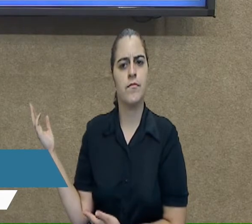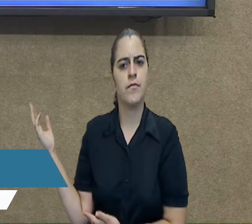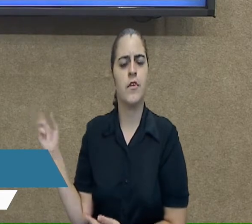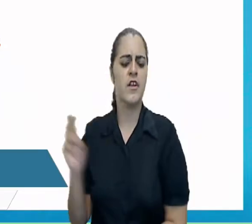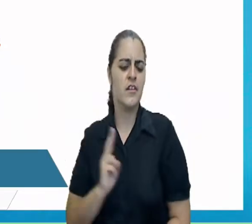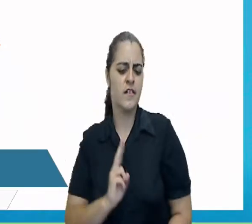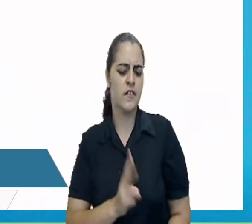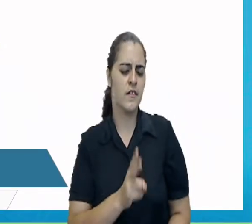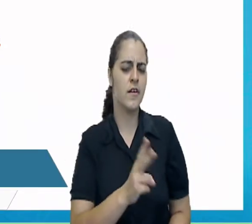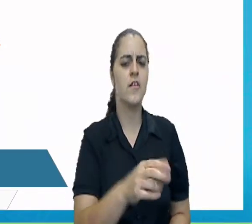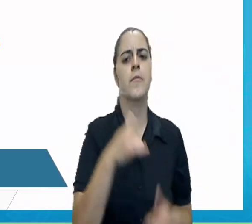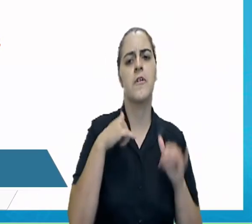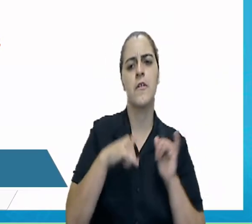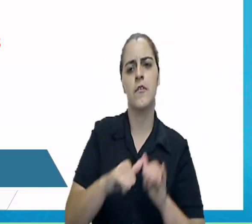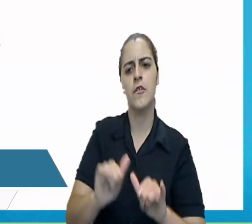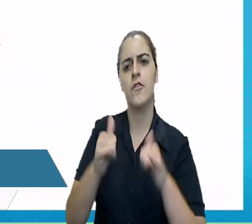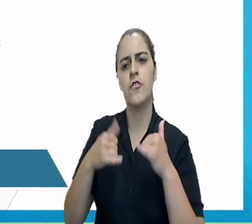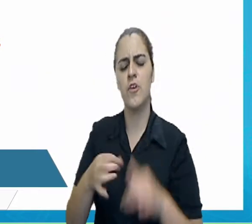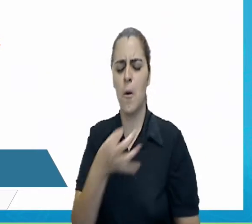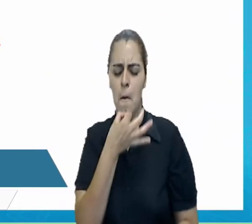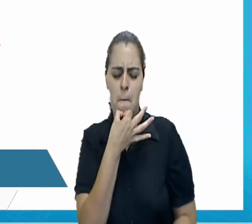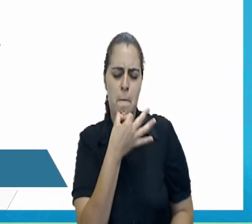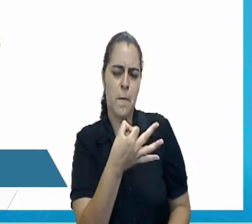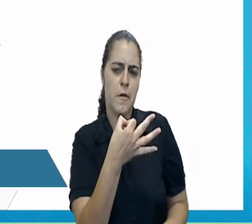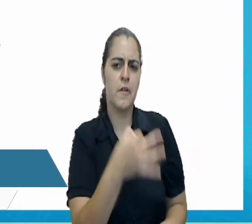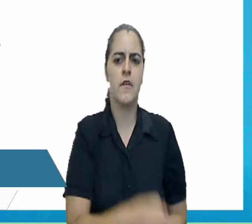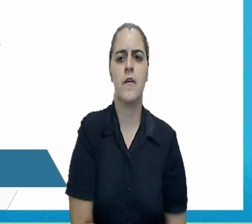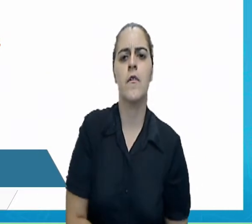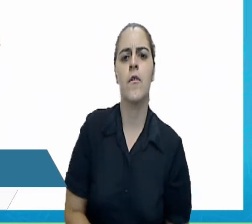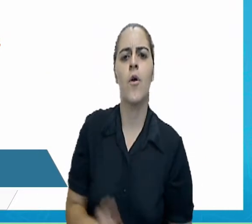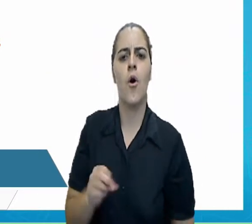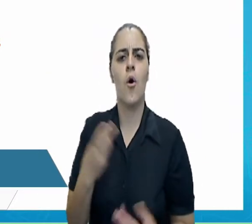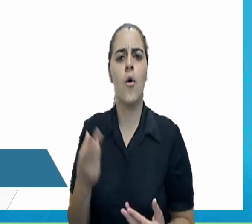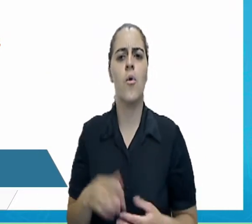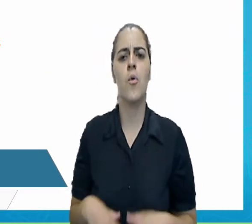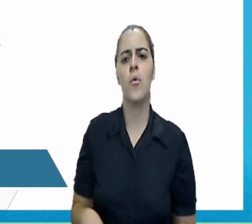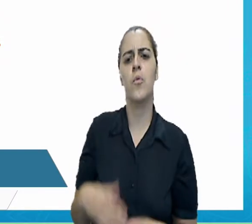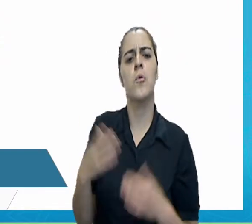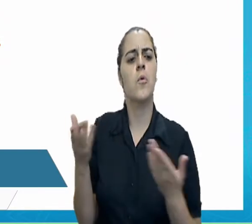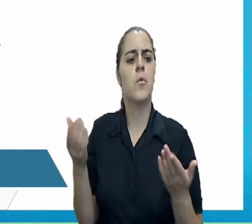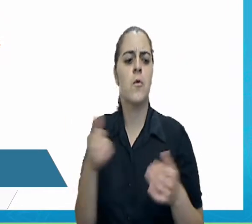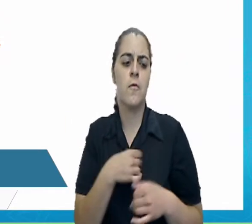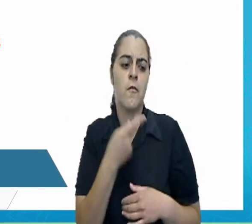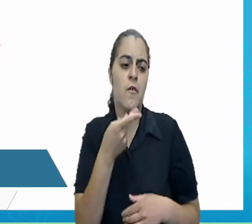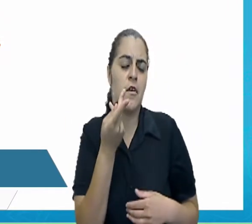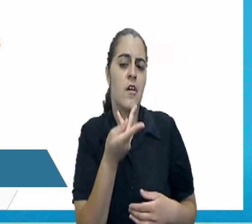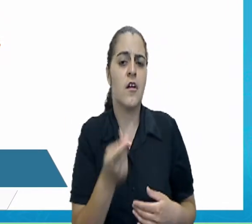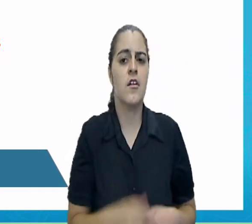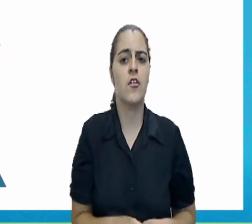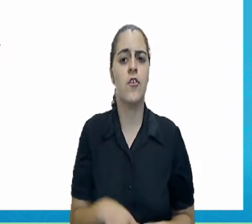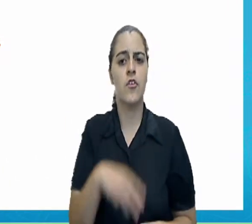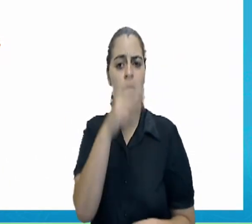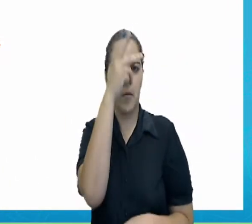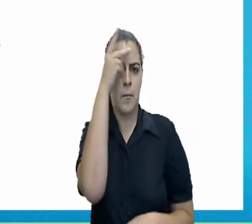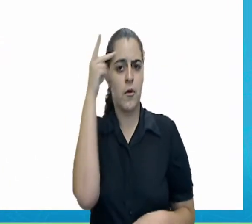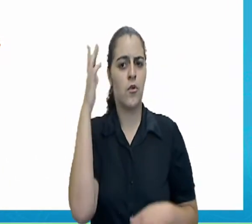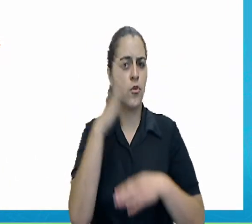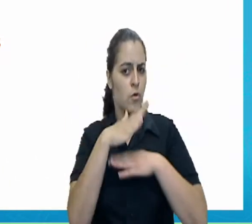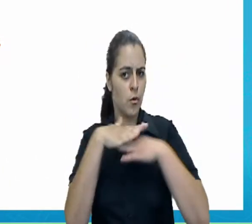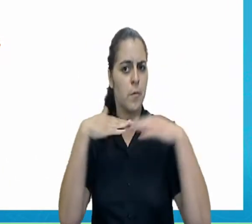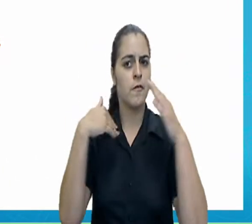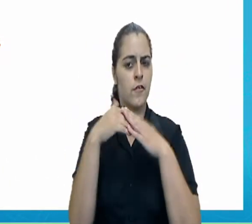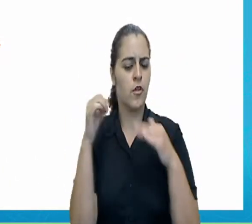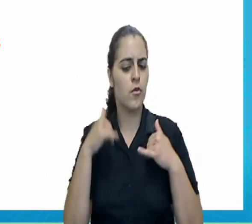Geralmente a notícia traz a opinião ou depoimento de um especialista no